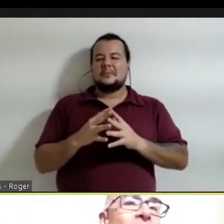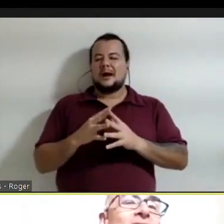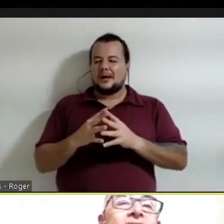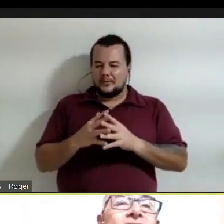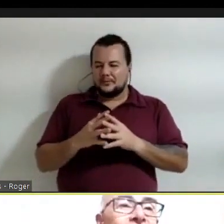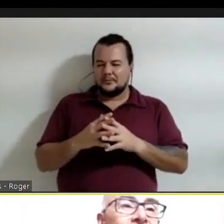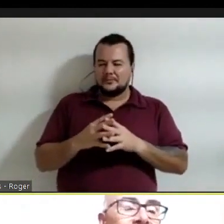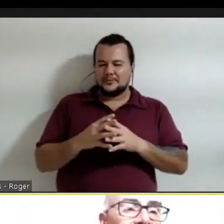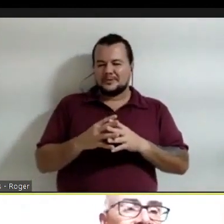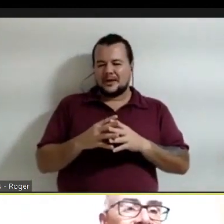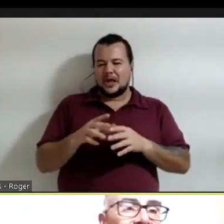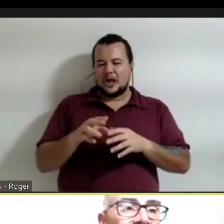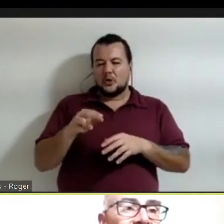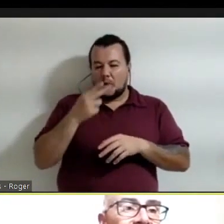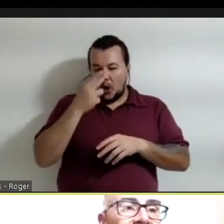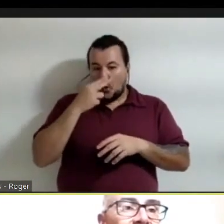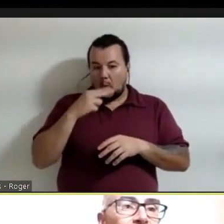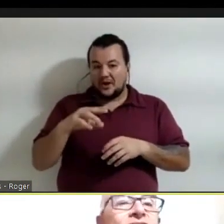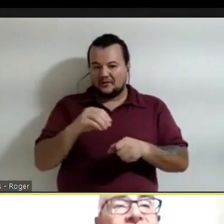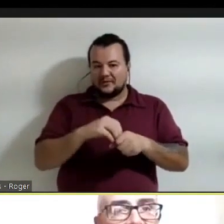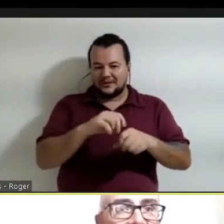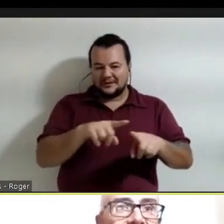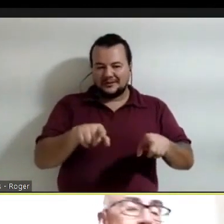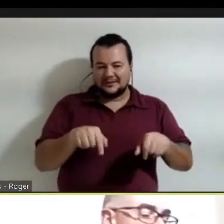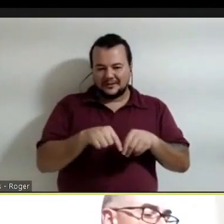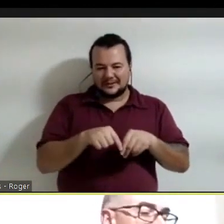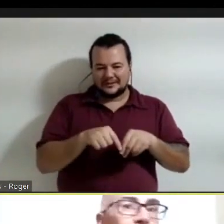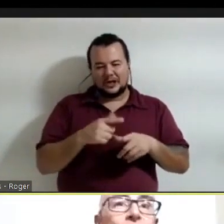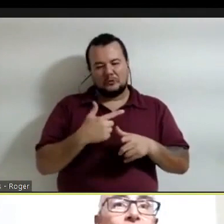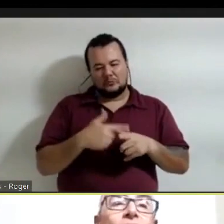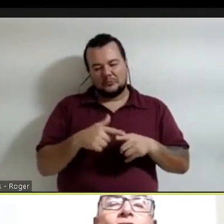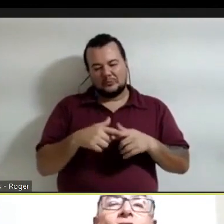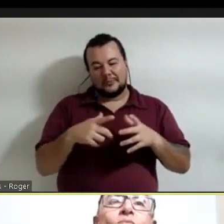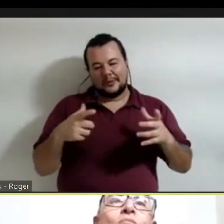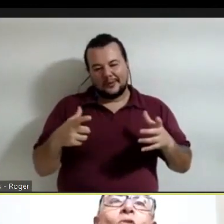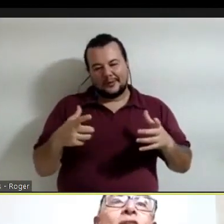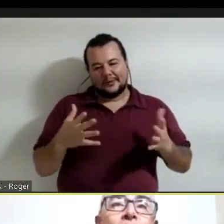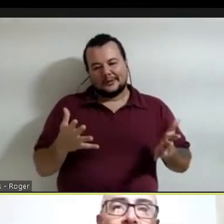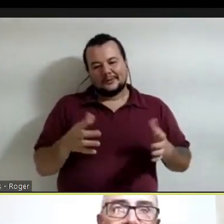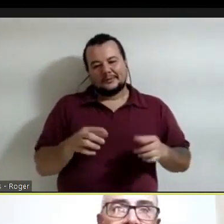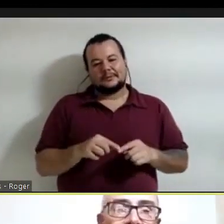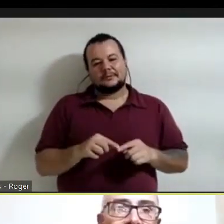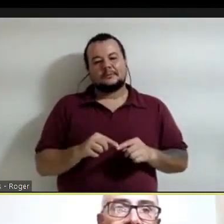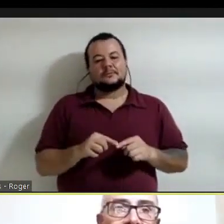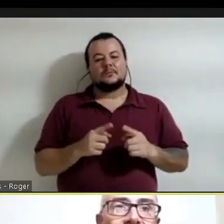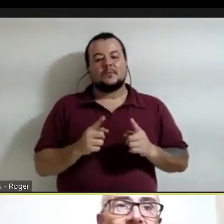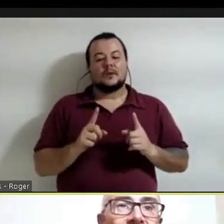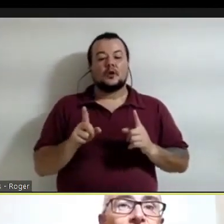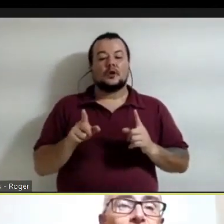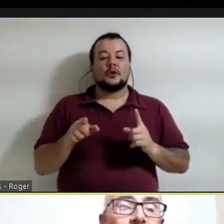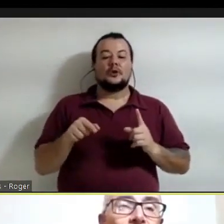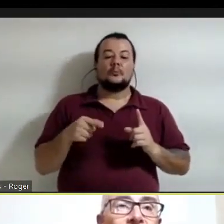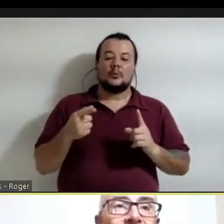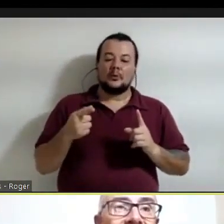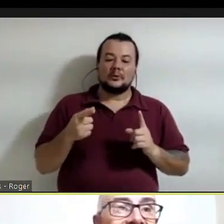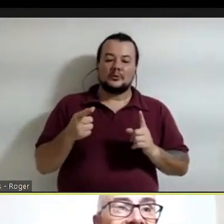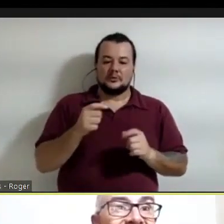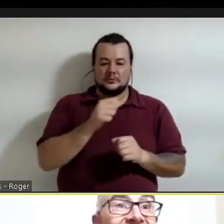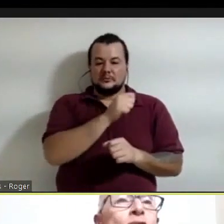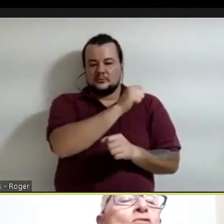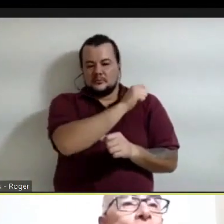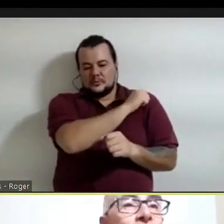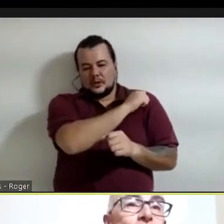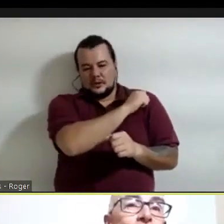eu acho que uma vez que o desorden está ali, os estudantes são muito bons nesse processo de